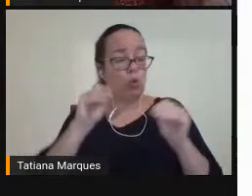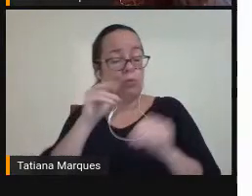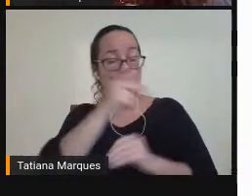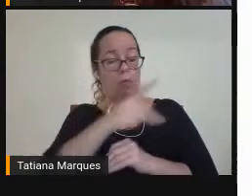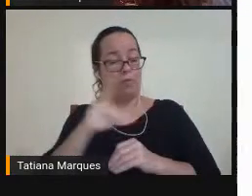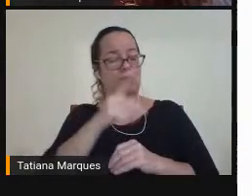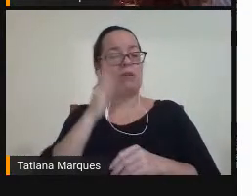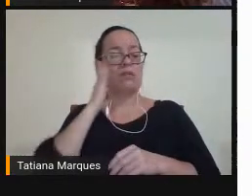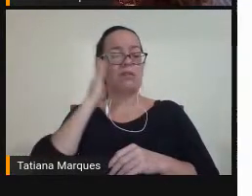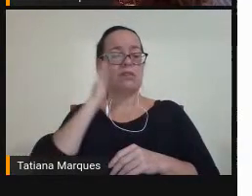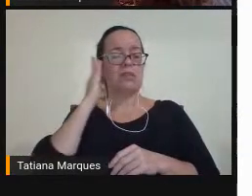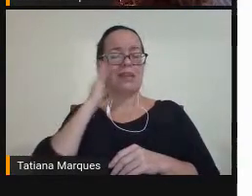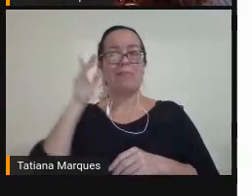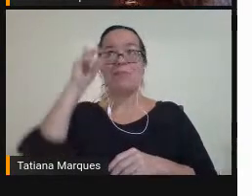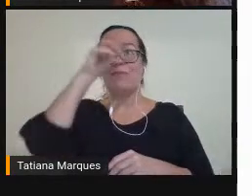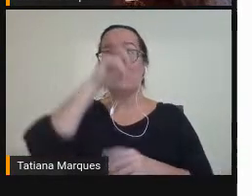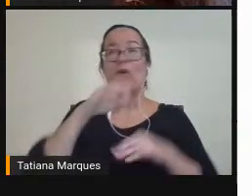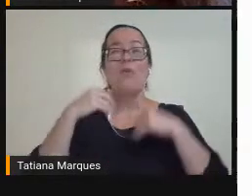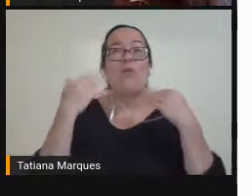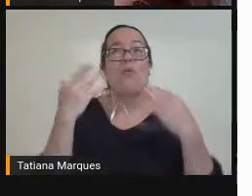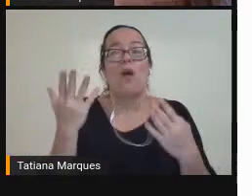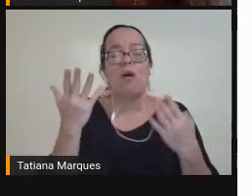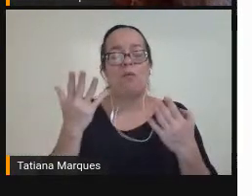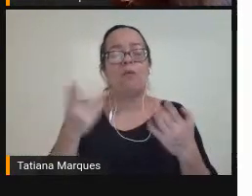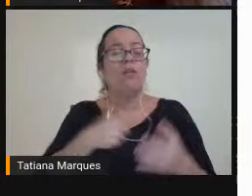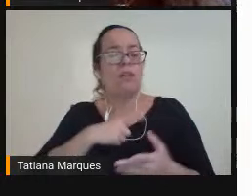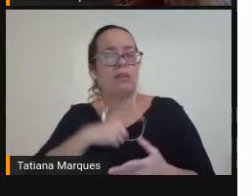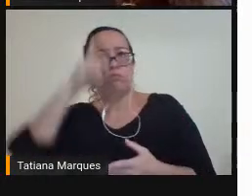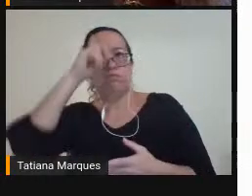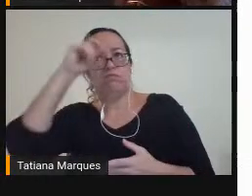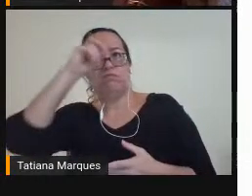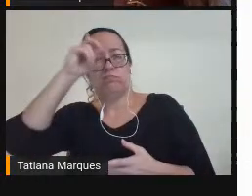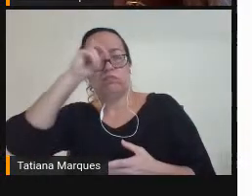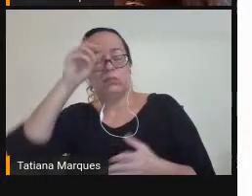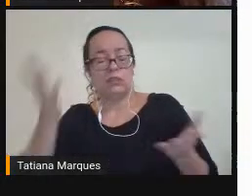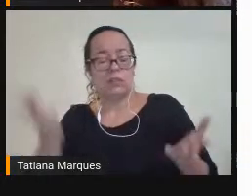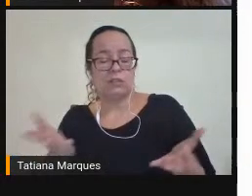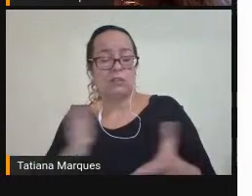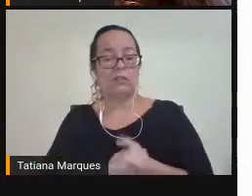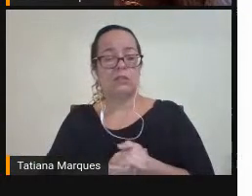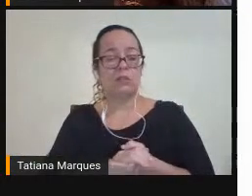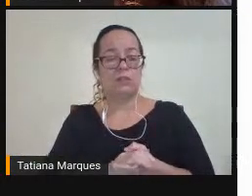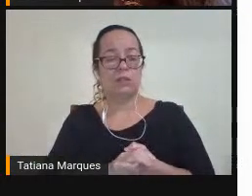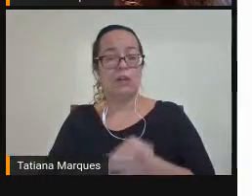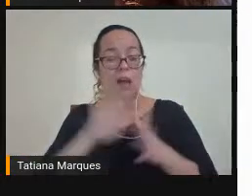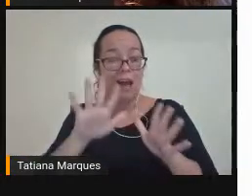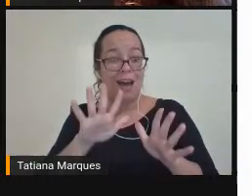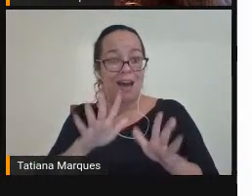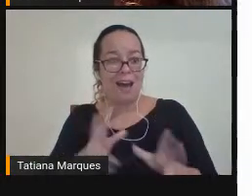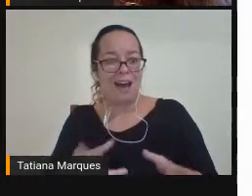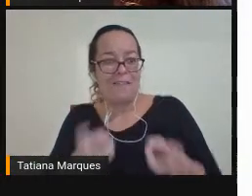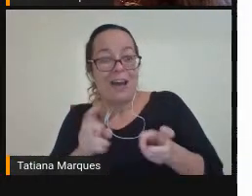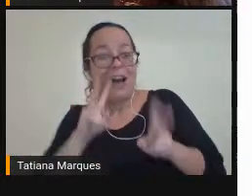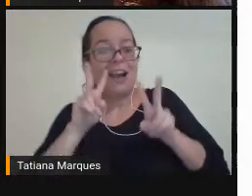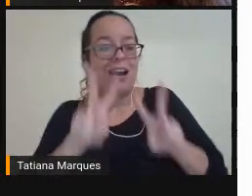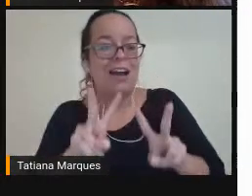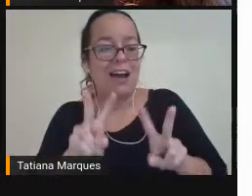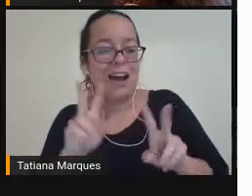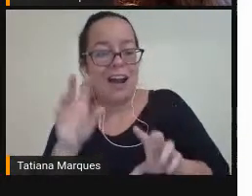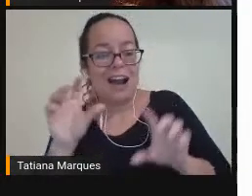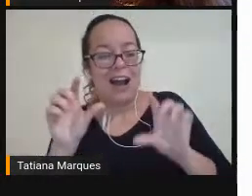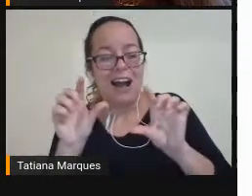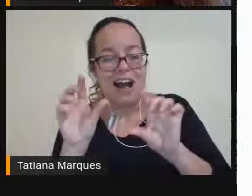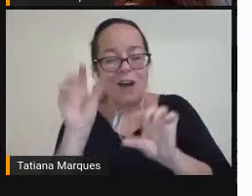sabe Das dificuldades Que a gente Enfrenta Às vezes A gente vê Tanta Olha lá A nuvem Sendo produzida Estamos produzindo